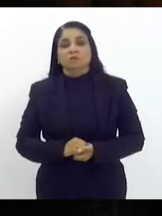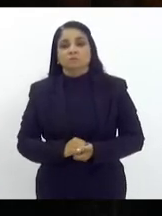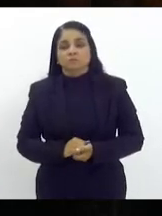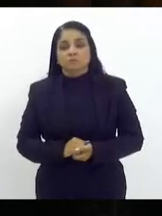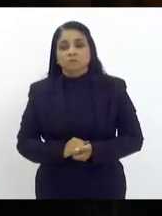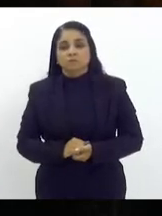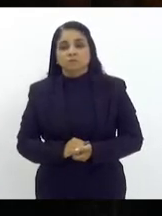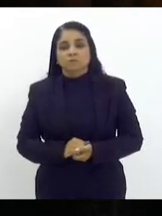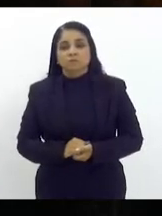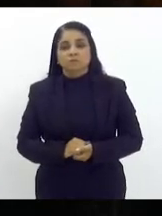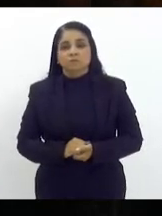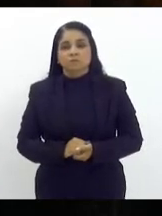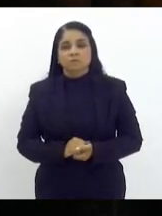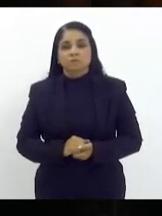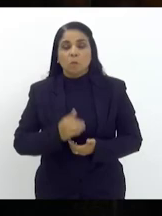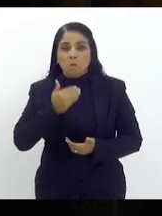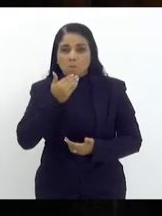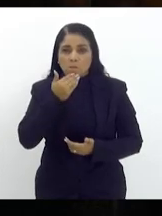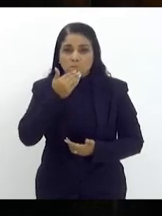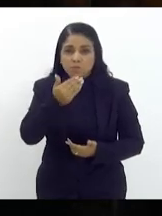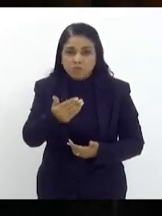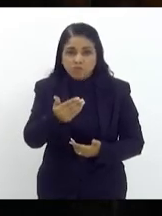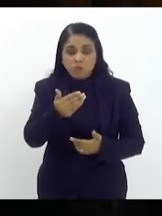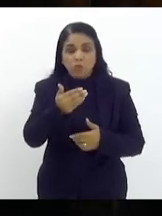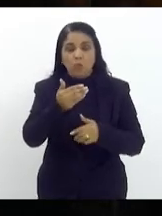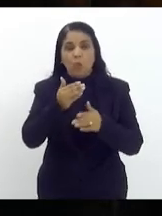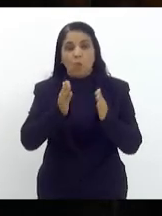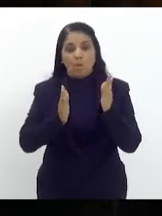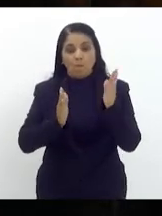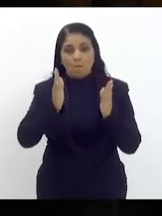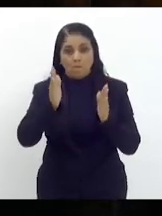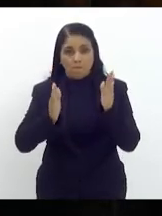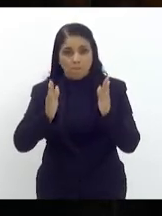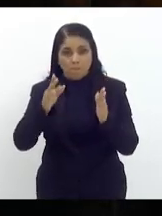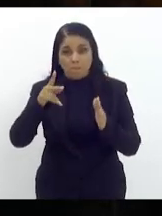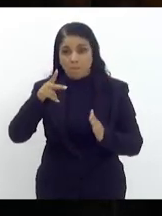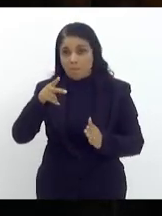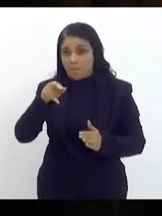a dilação de prazo do pagamento da dívida